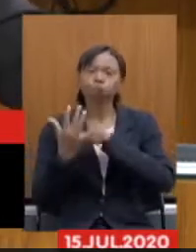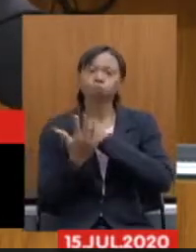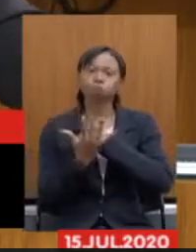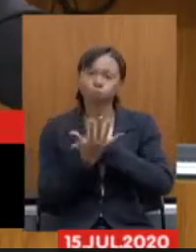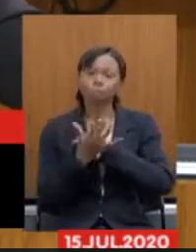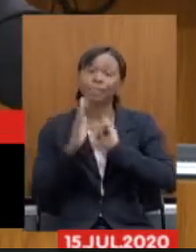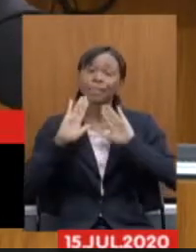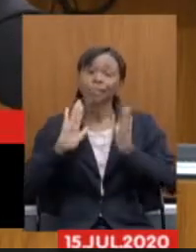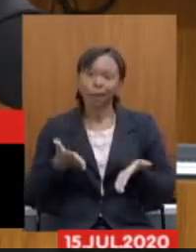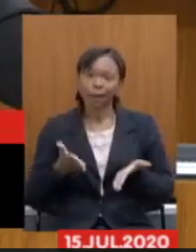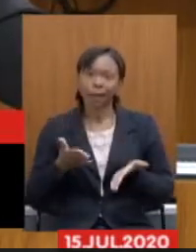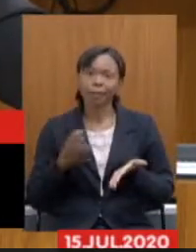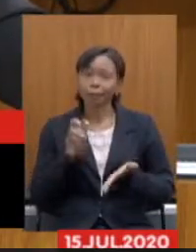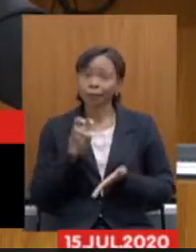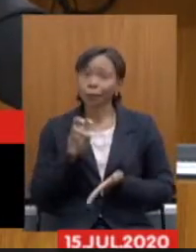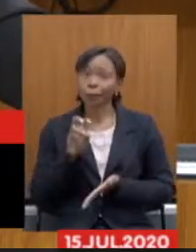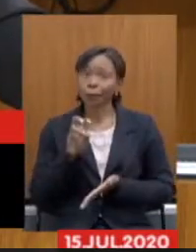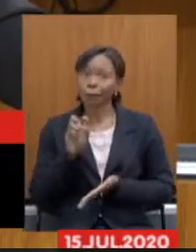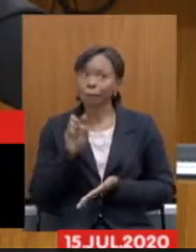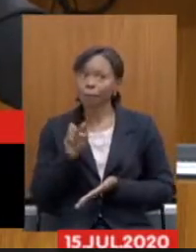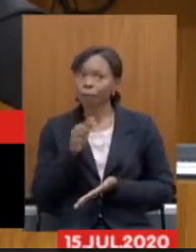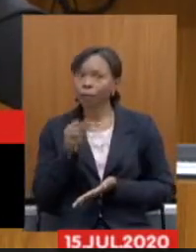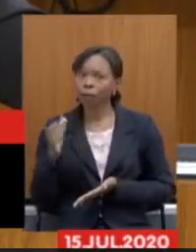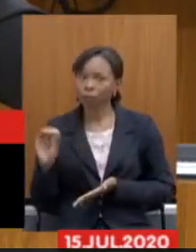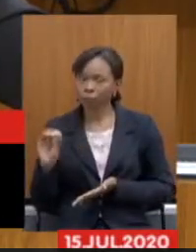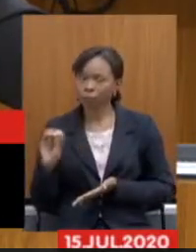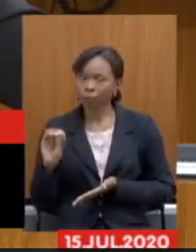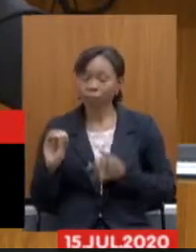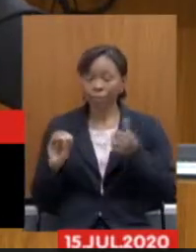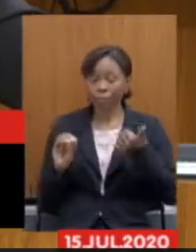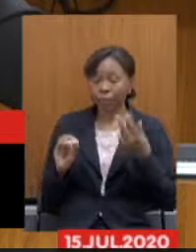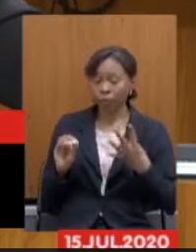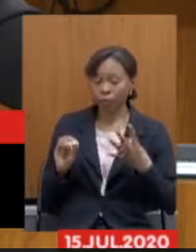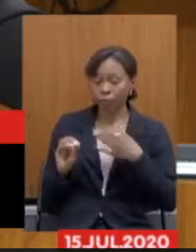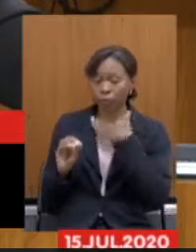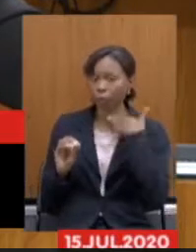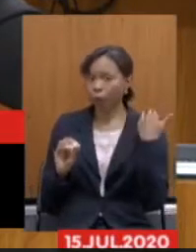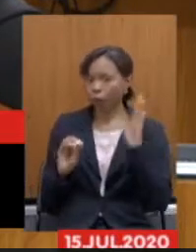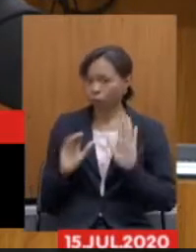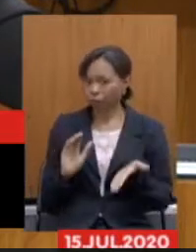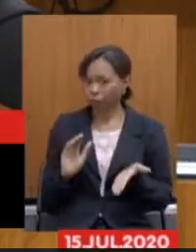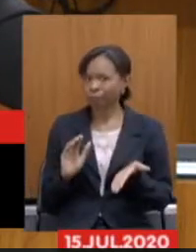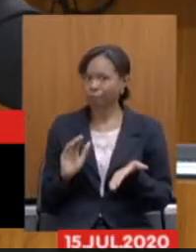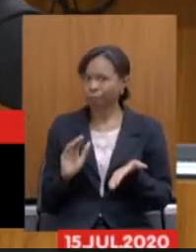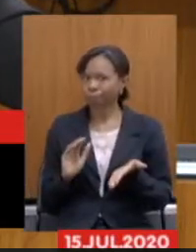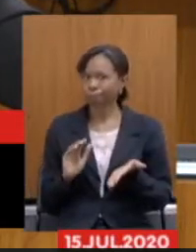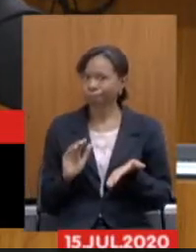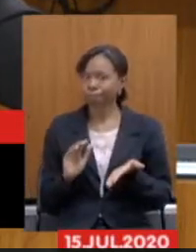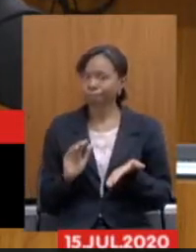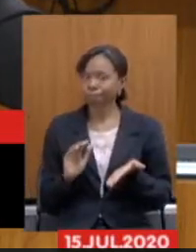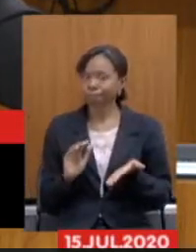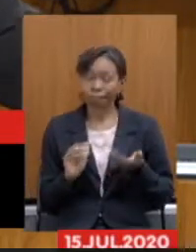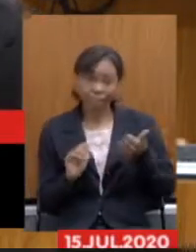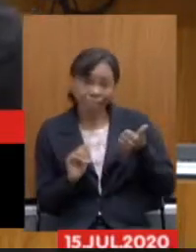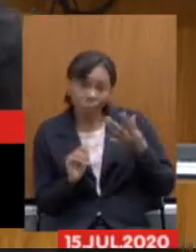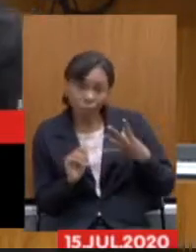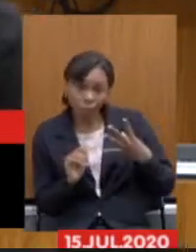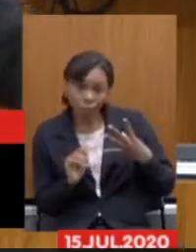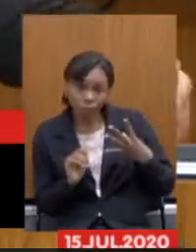-19. 14 morreram, 14. Esses 14 que